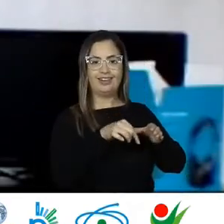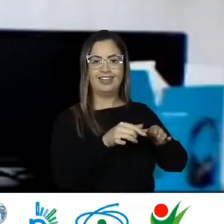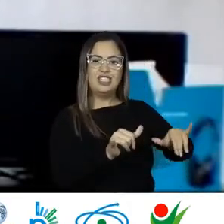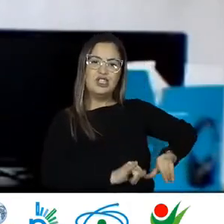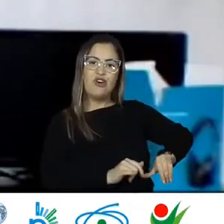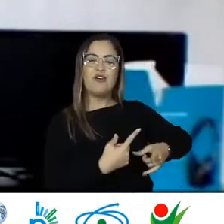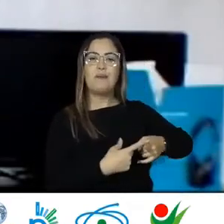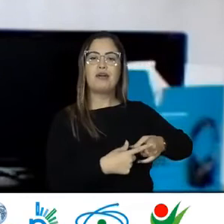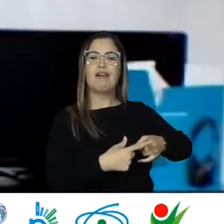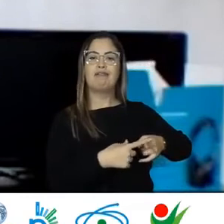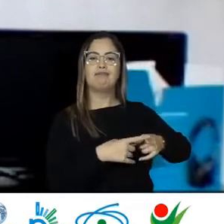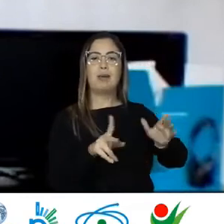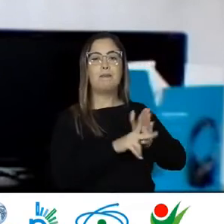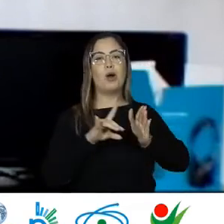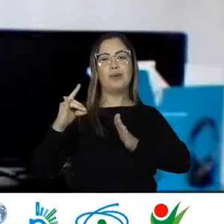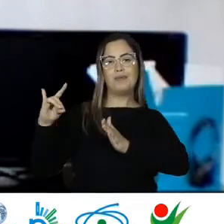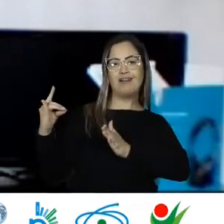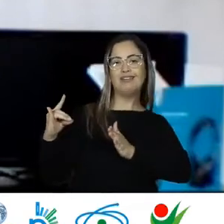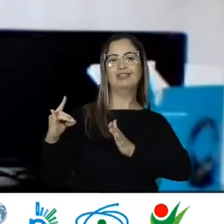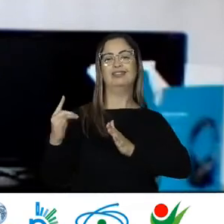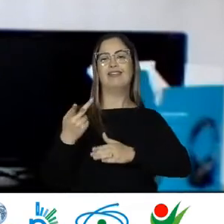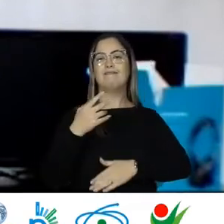boliviana Porque não fala bem Português Porque tem hábitos